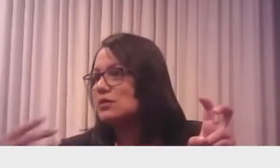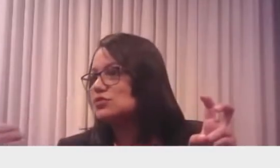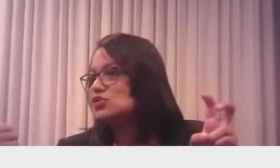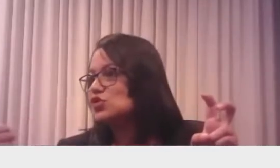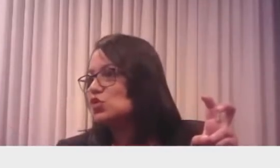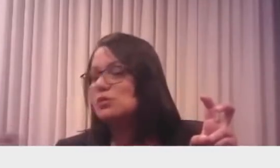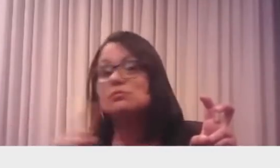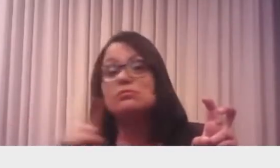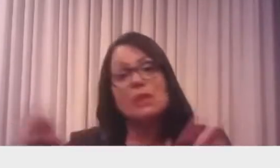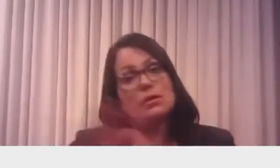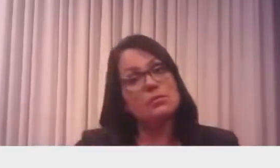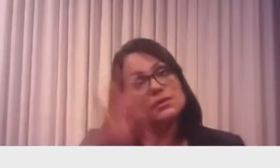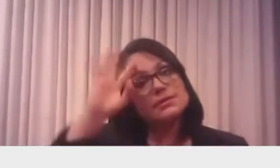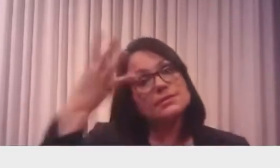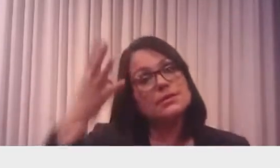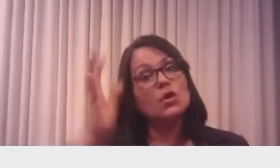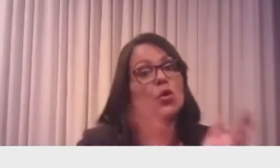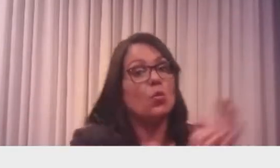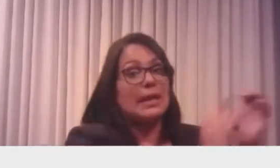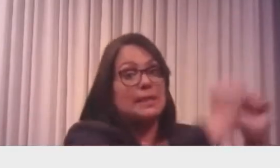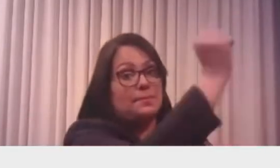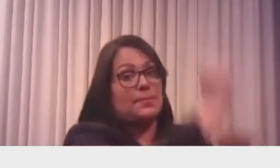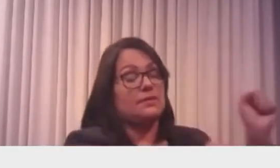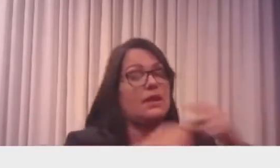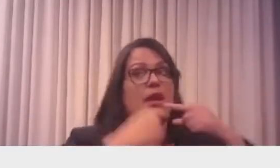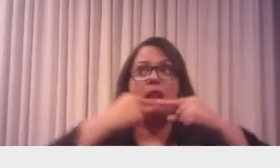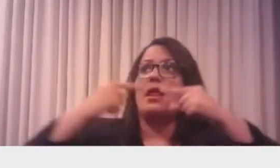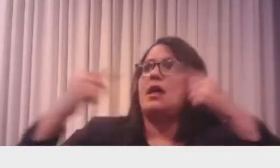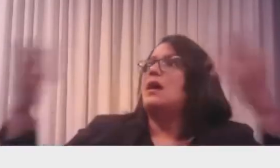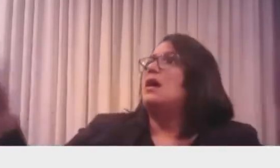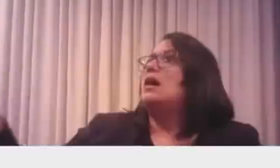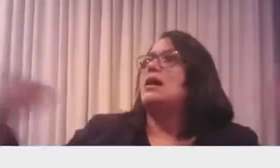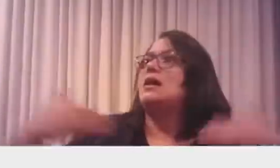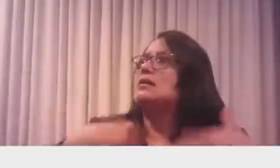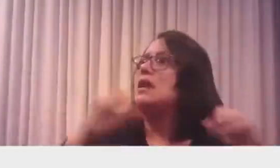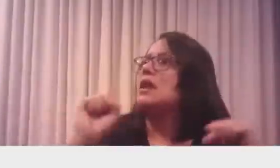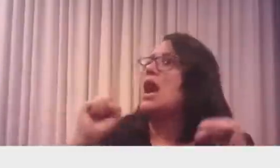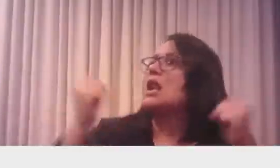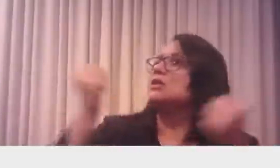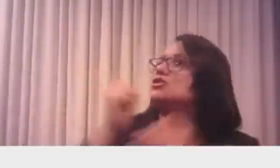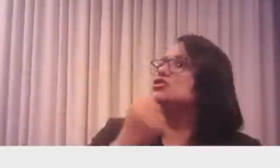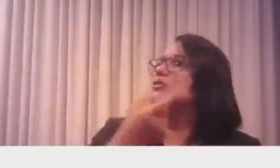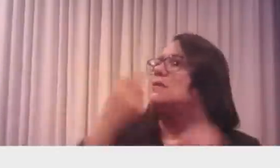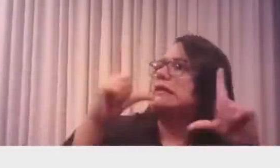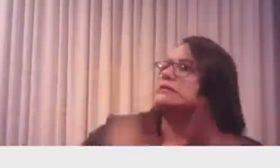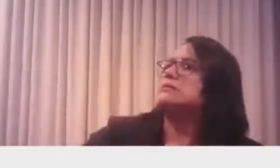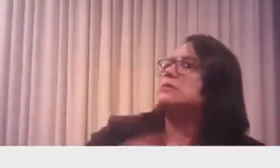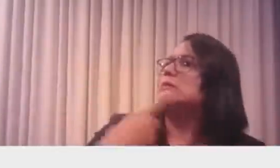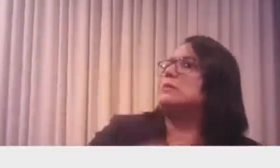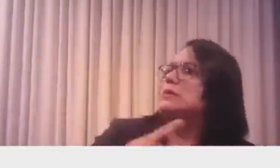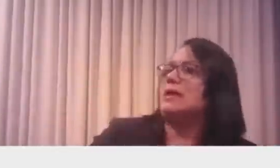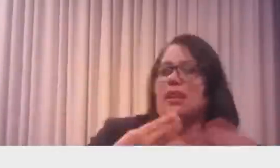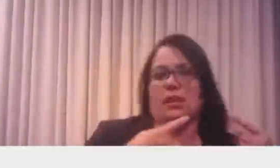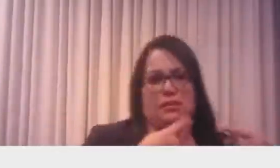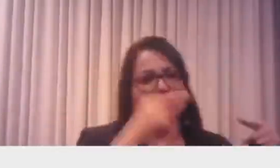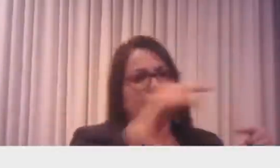Os usineiros vão chiar porque eles têm um mercado garantido hoje em dia, né?